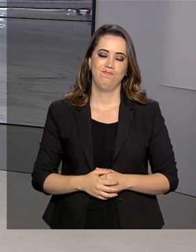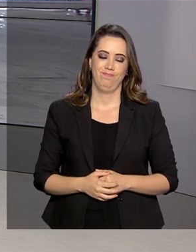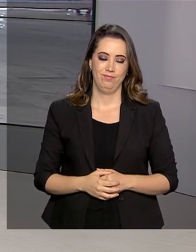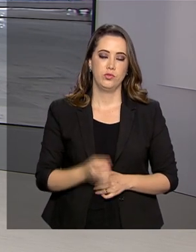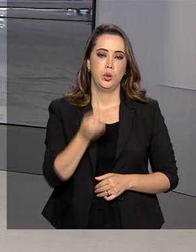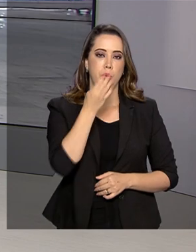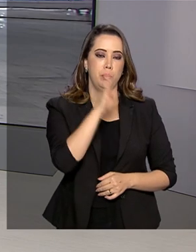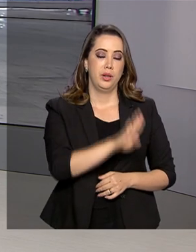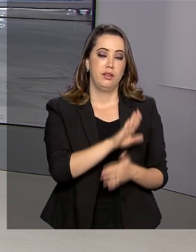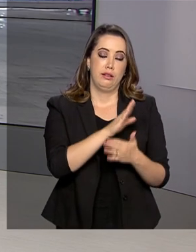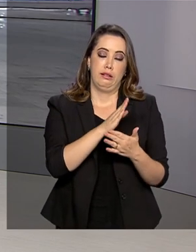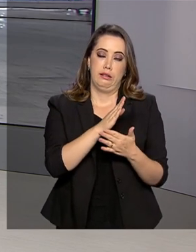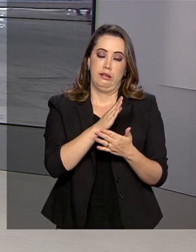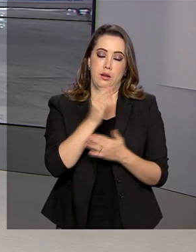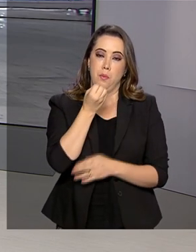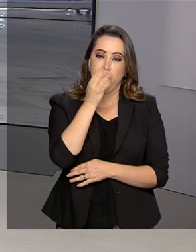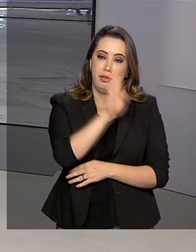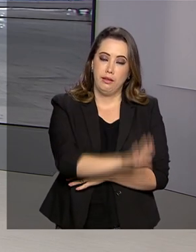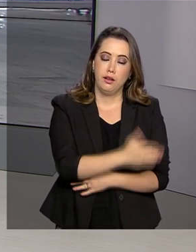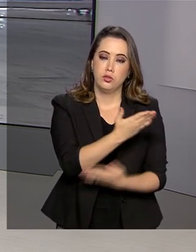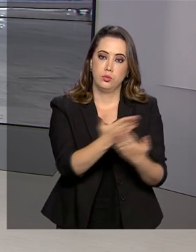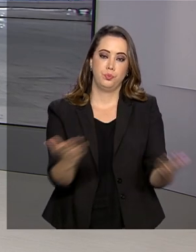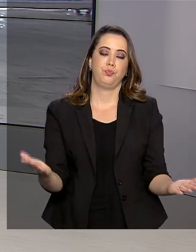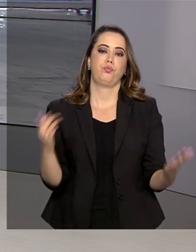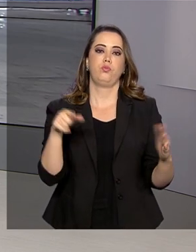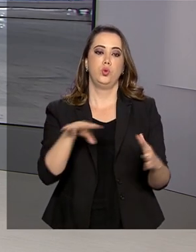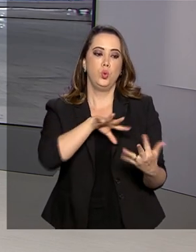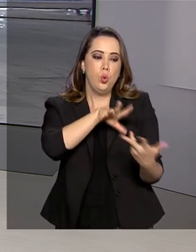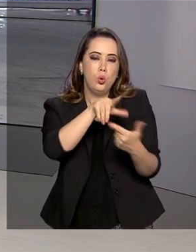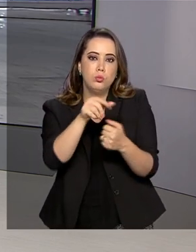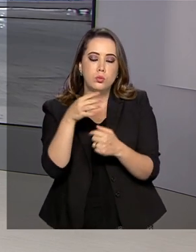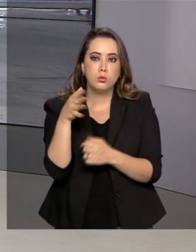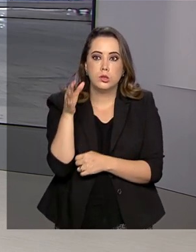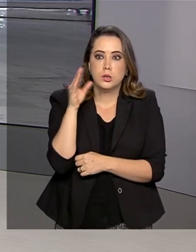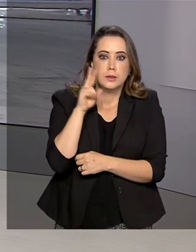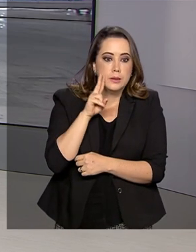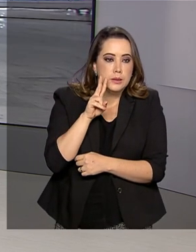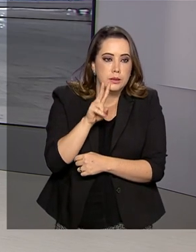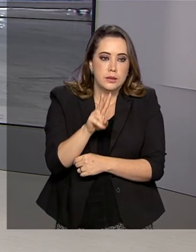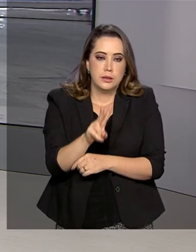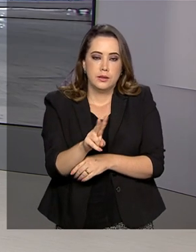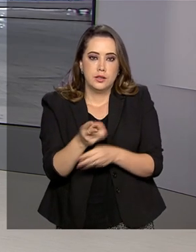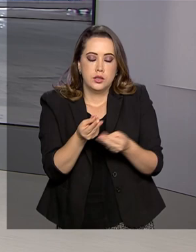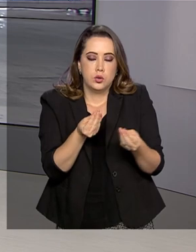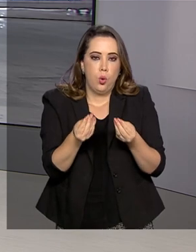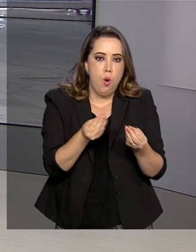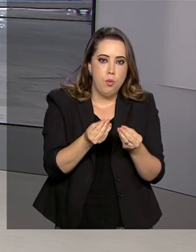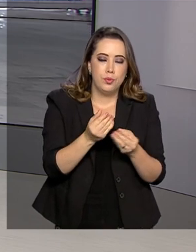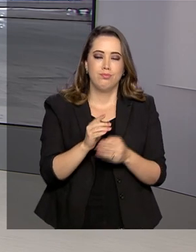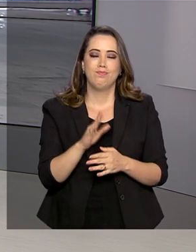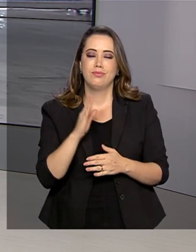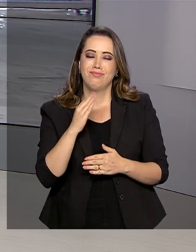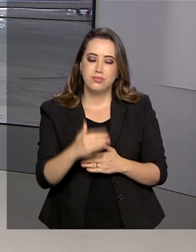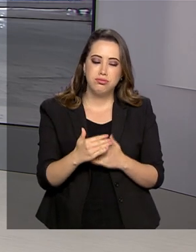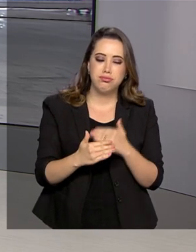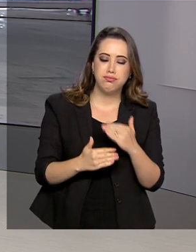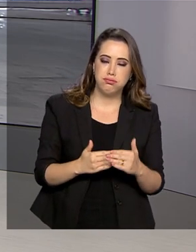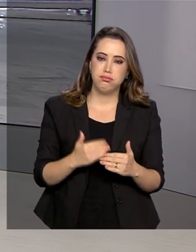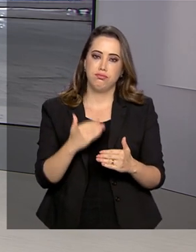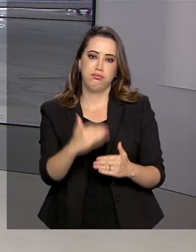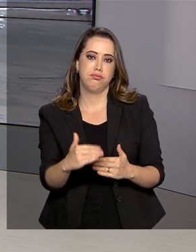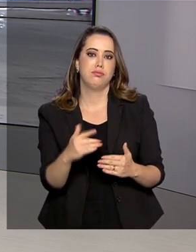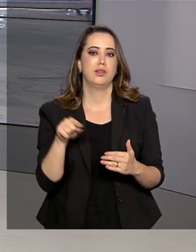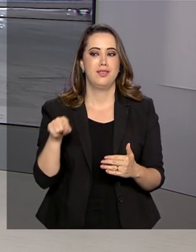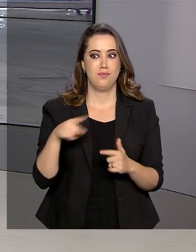Roberto. Boa tarde a todos. Pois é, o mundo inteiro acompanha como desenrola esse impasse, cada episódio desse impasse entre Estados Unidos